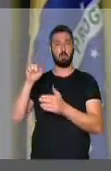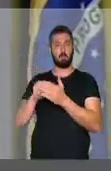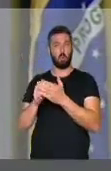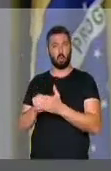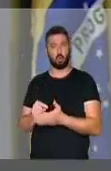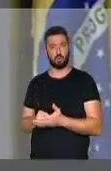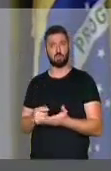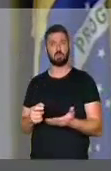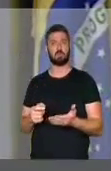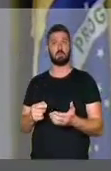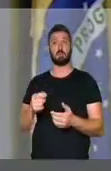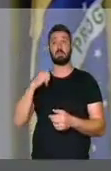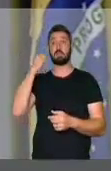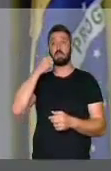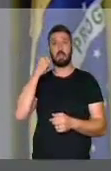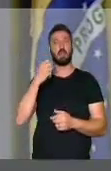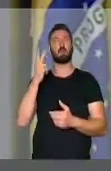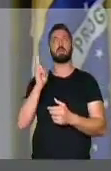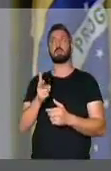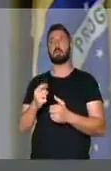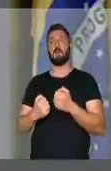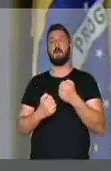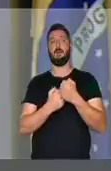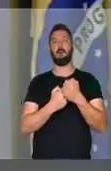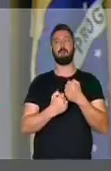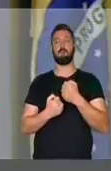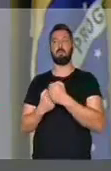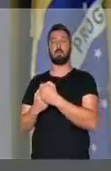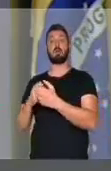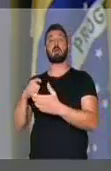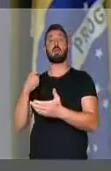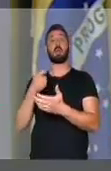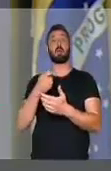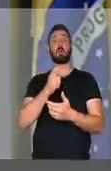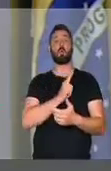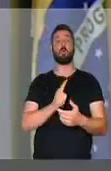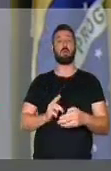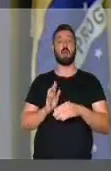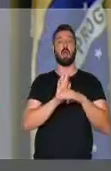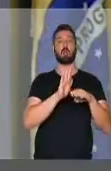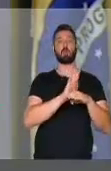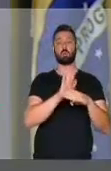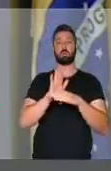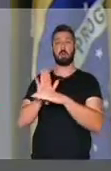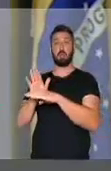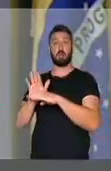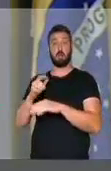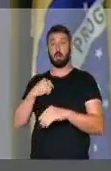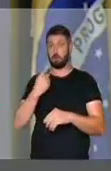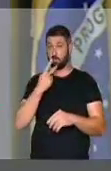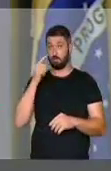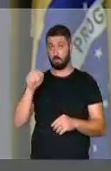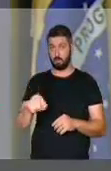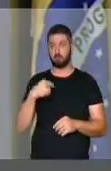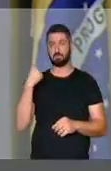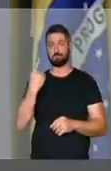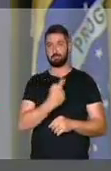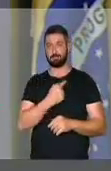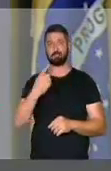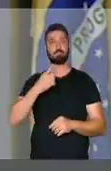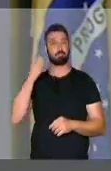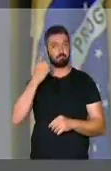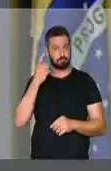E para senador, sempre apoiando quem que estava no governo. Eu estou dizendo isso para nós,